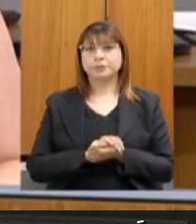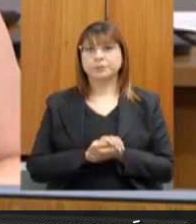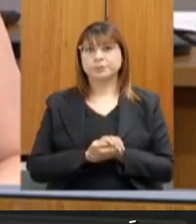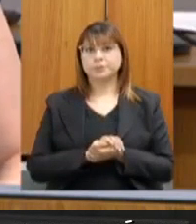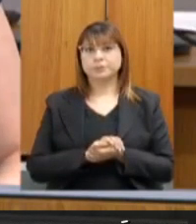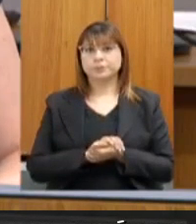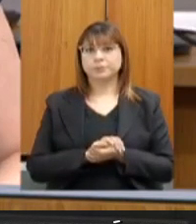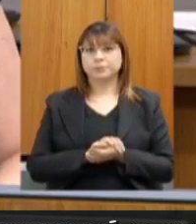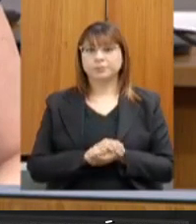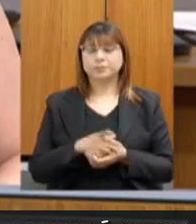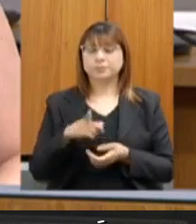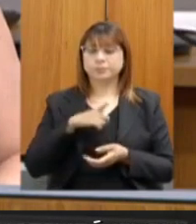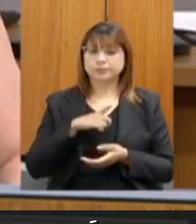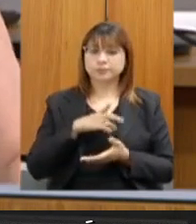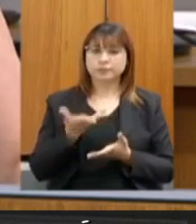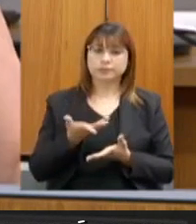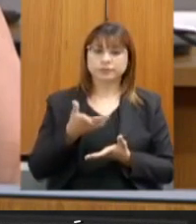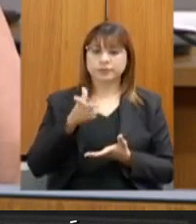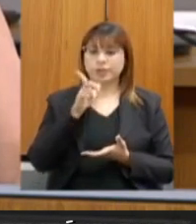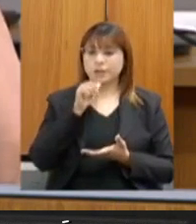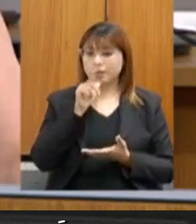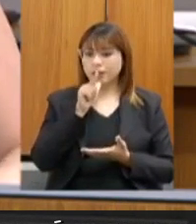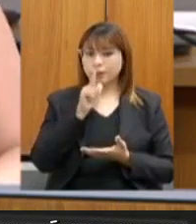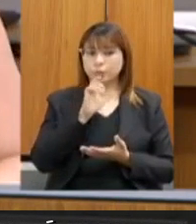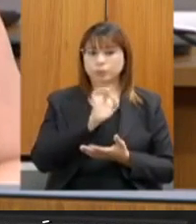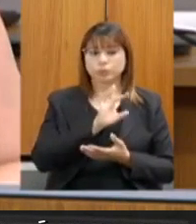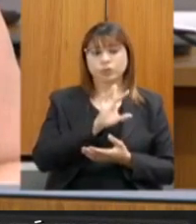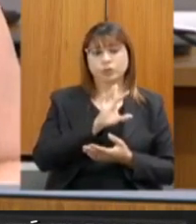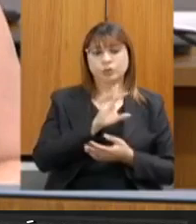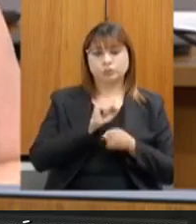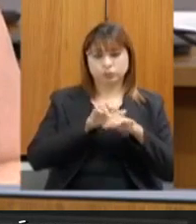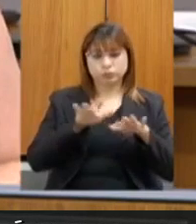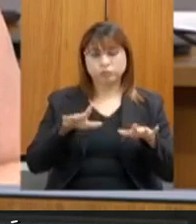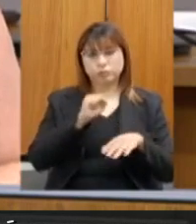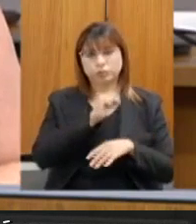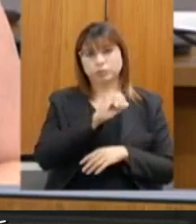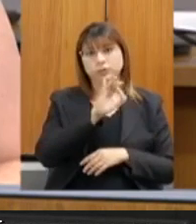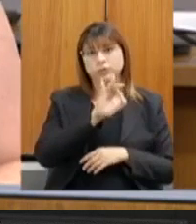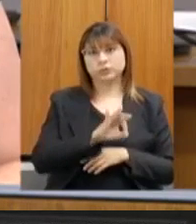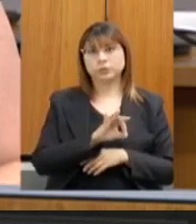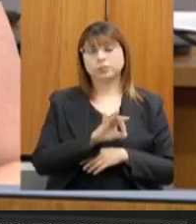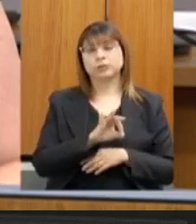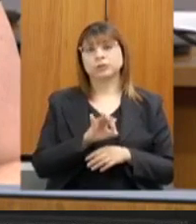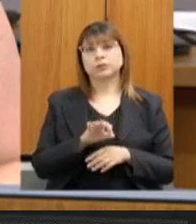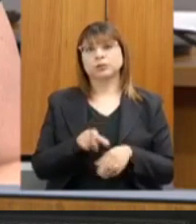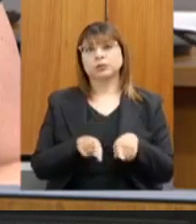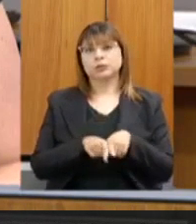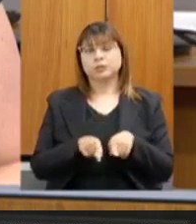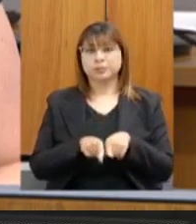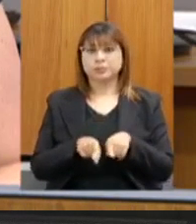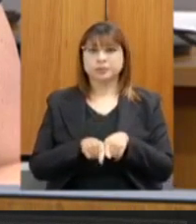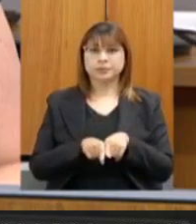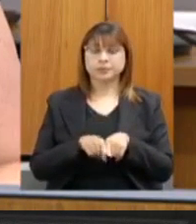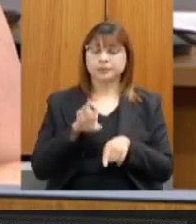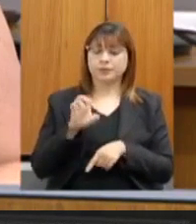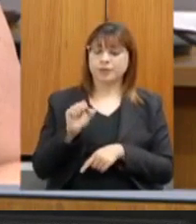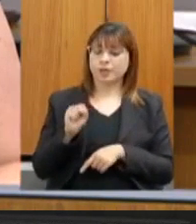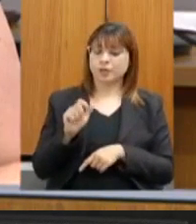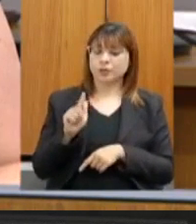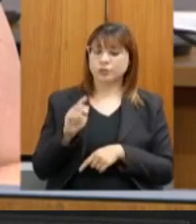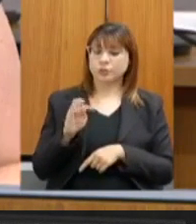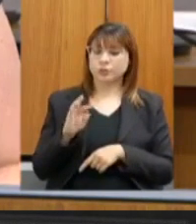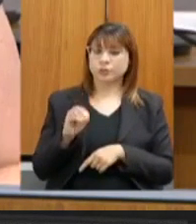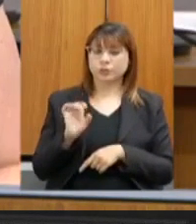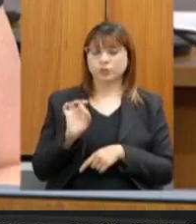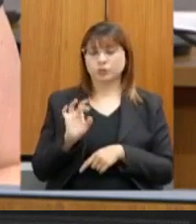um índice de abastecimento de água de cerca de 80%, coleta de esgoto de 60